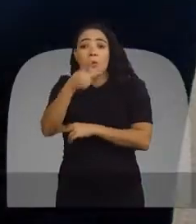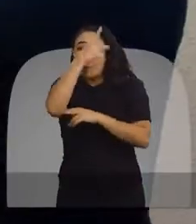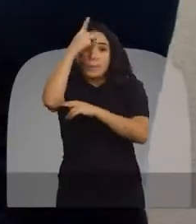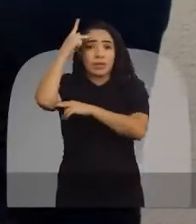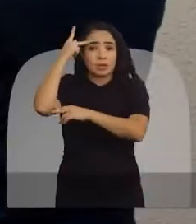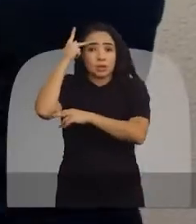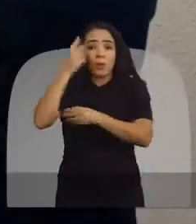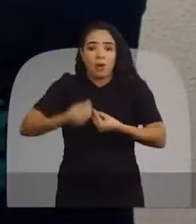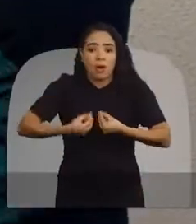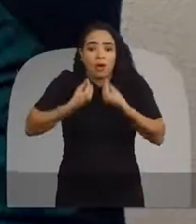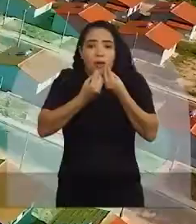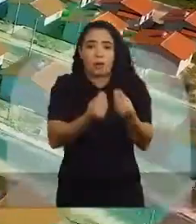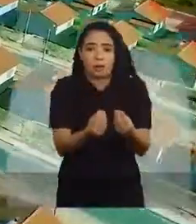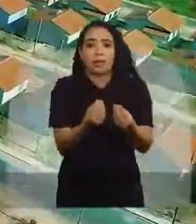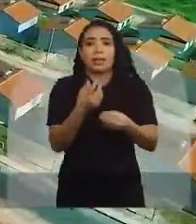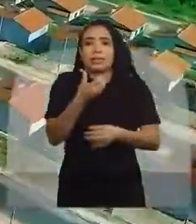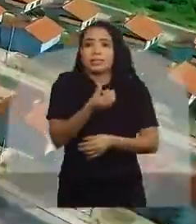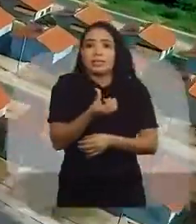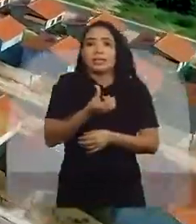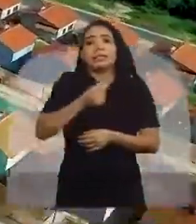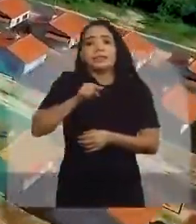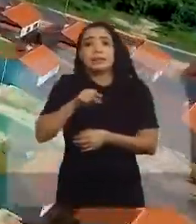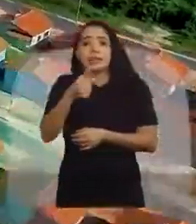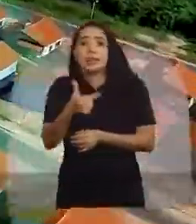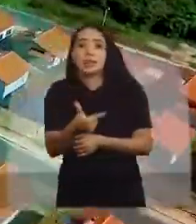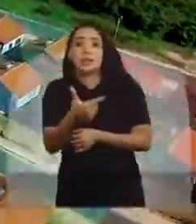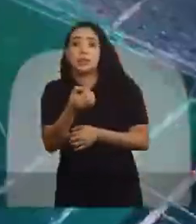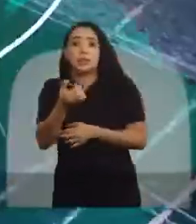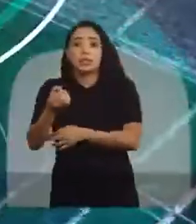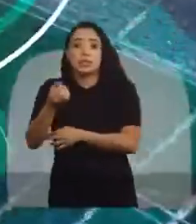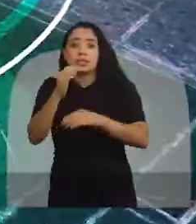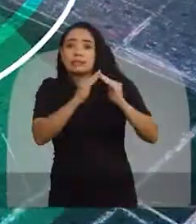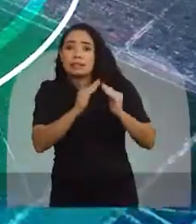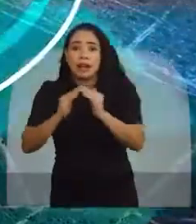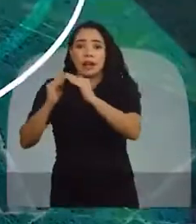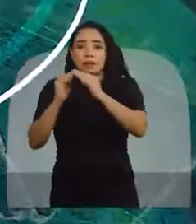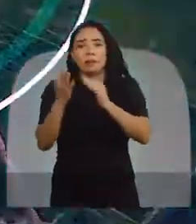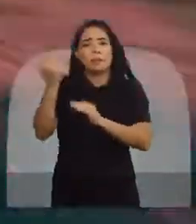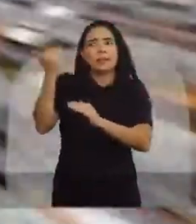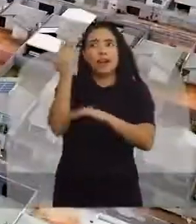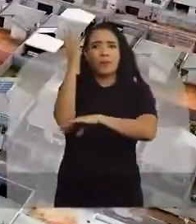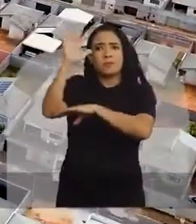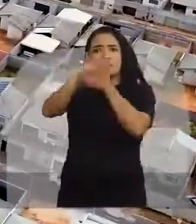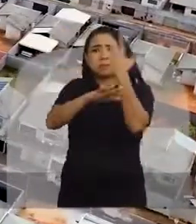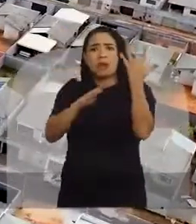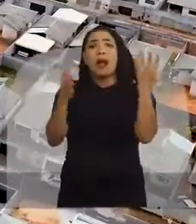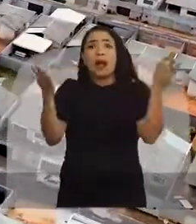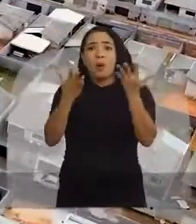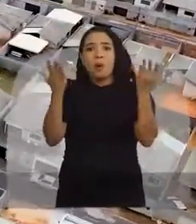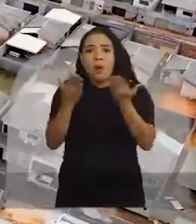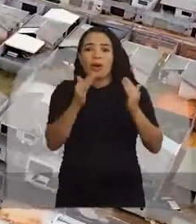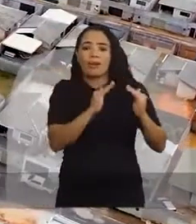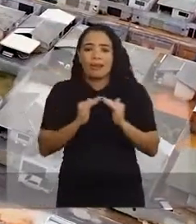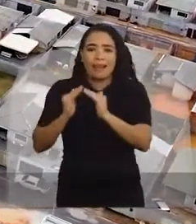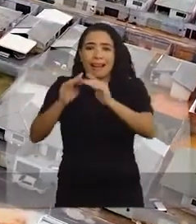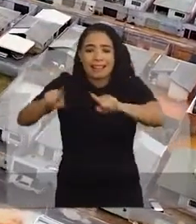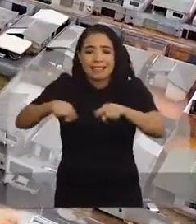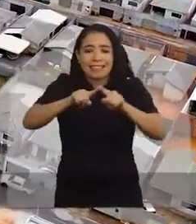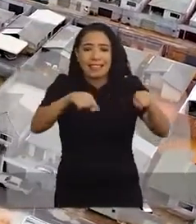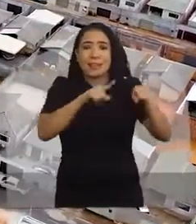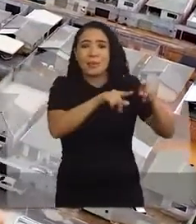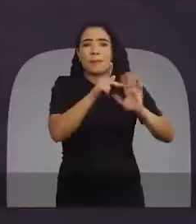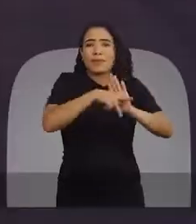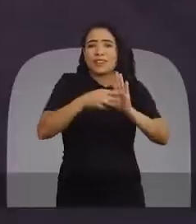30 mil pessoas beneficiadas, 6.200 casas. Onde era só Matagal, hoje são bairros que abrigam